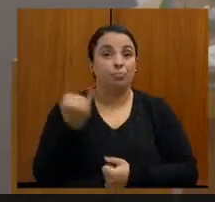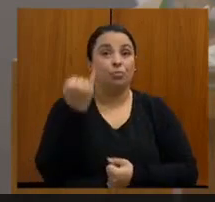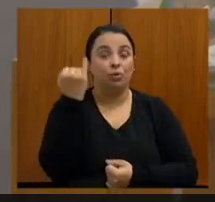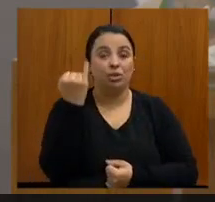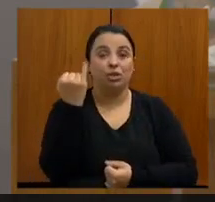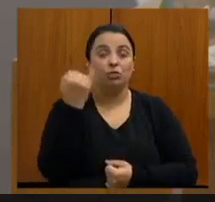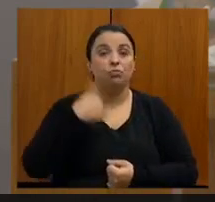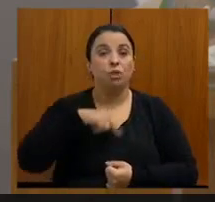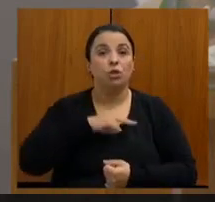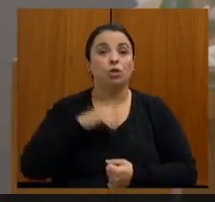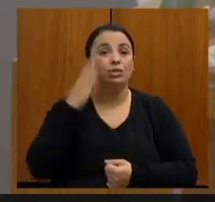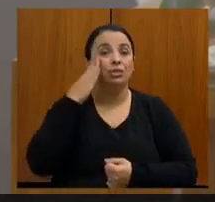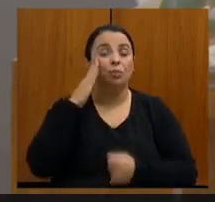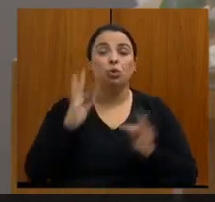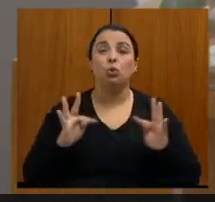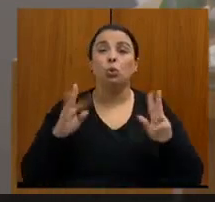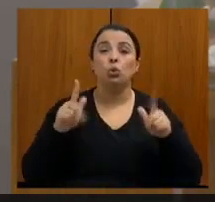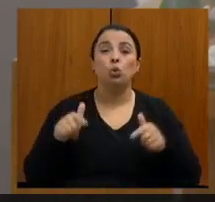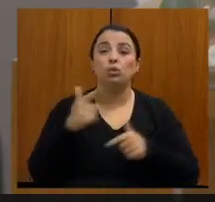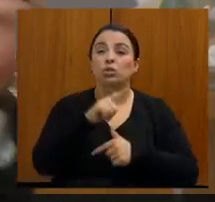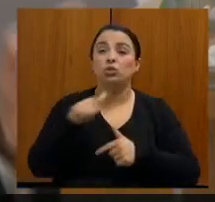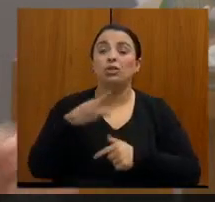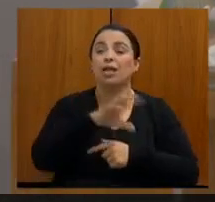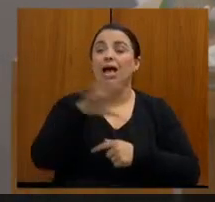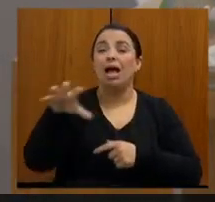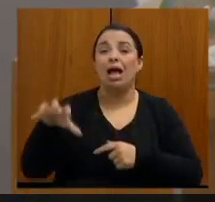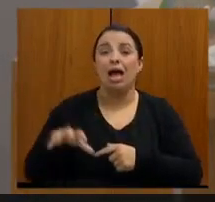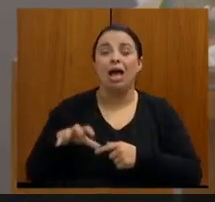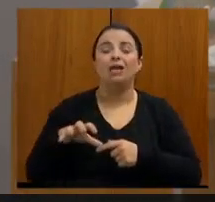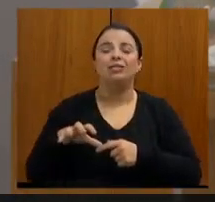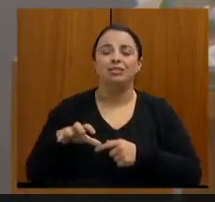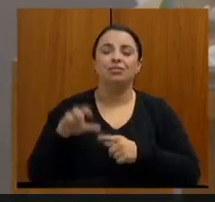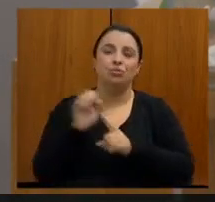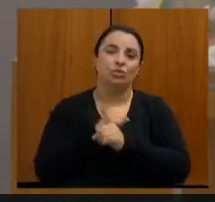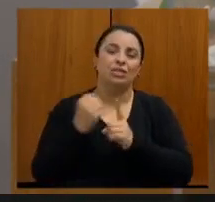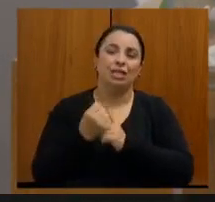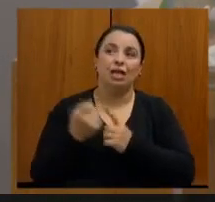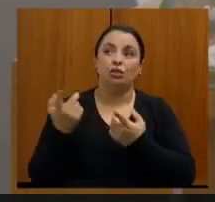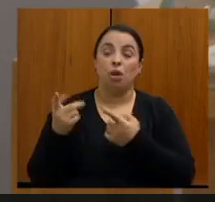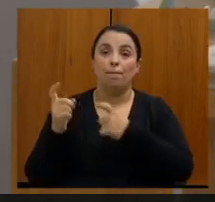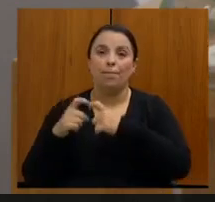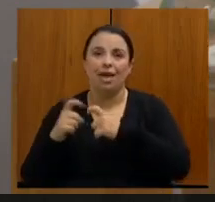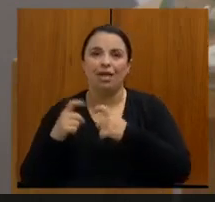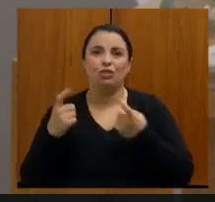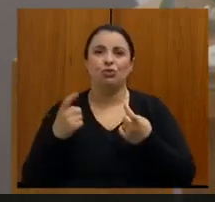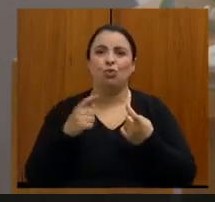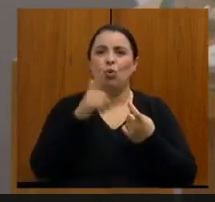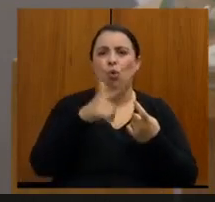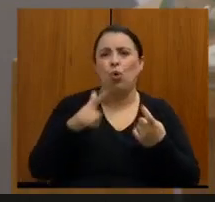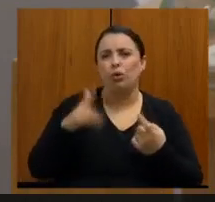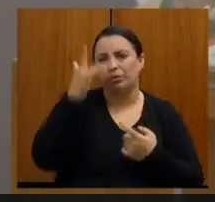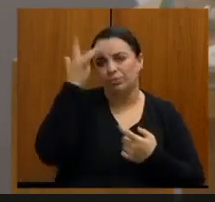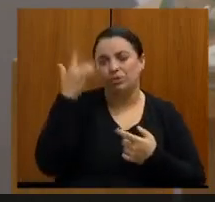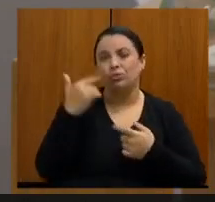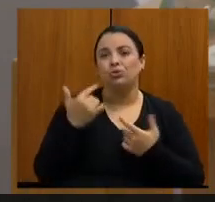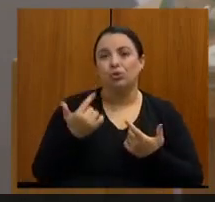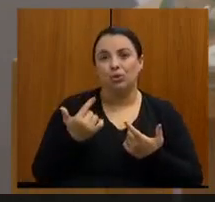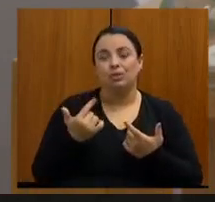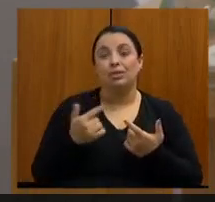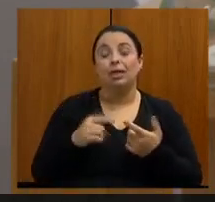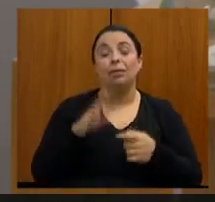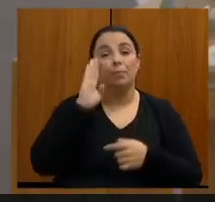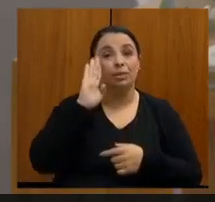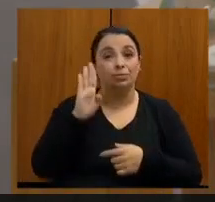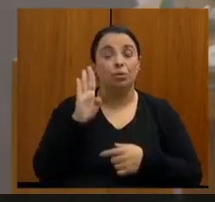possa também ouvir todos os segmentos da sociedade, vários médicos, vários atores, e principalmente esse nosso